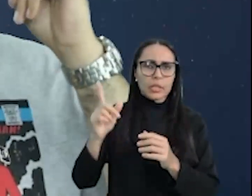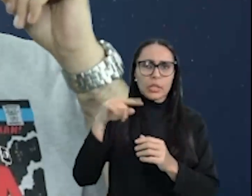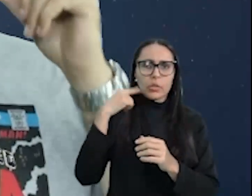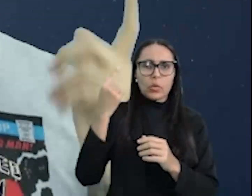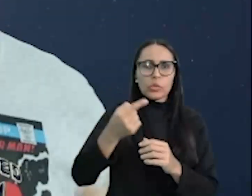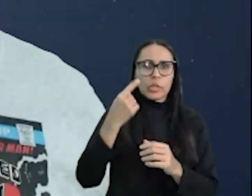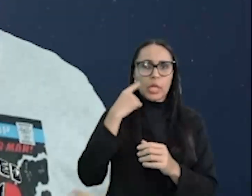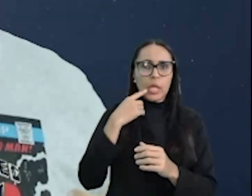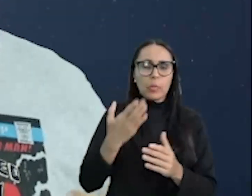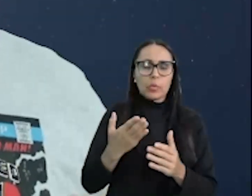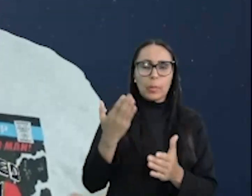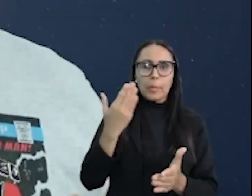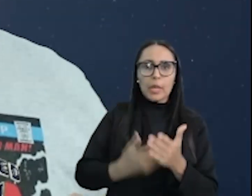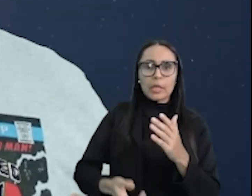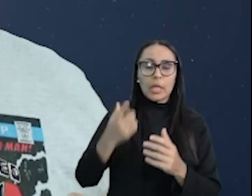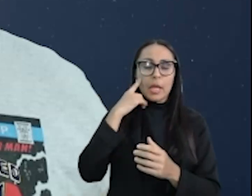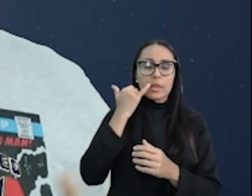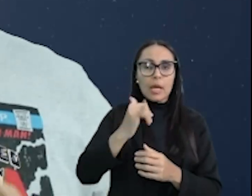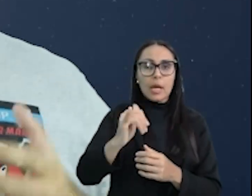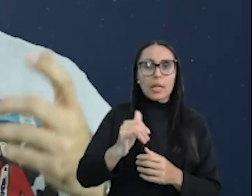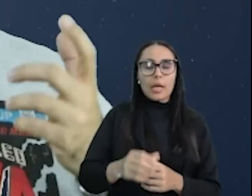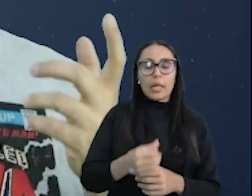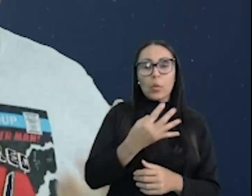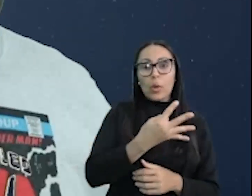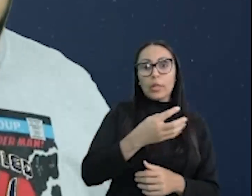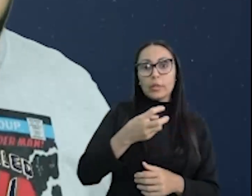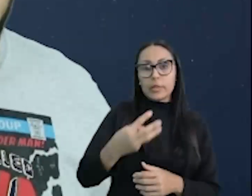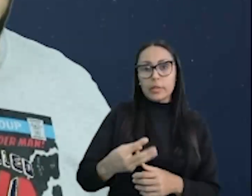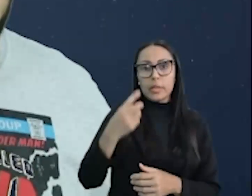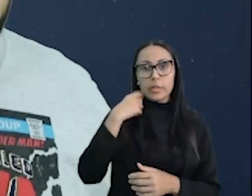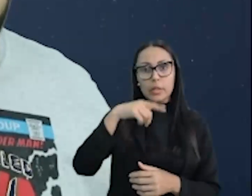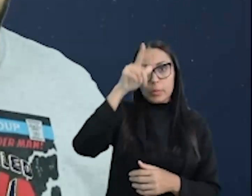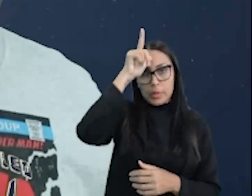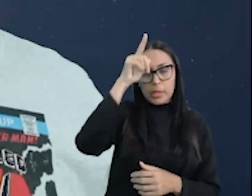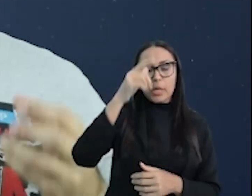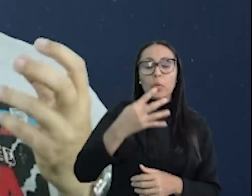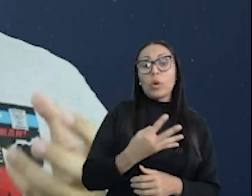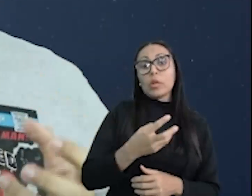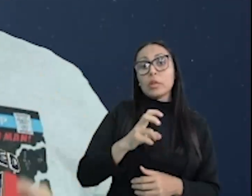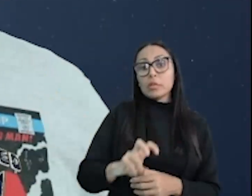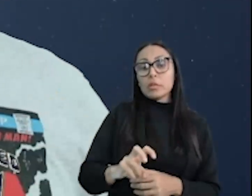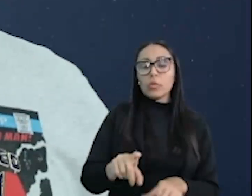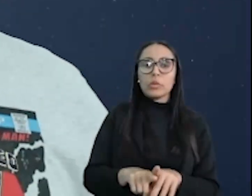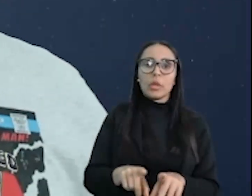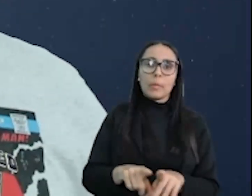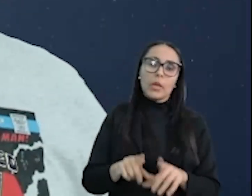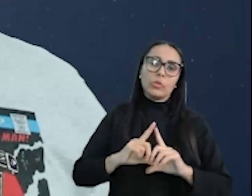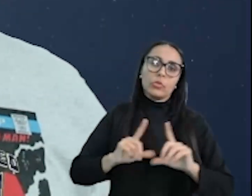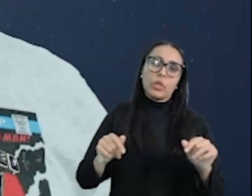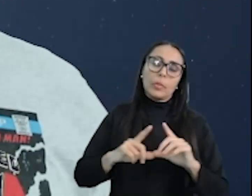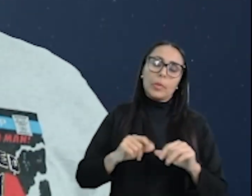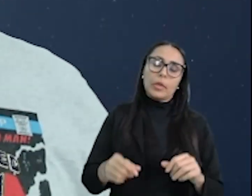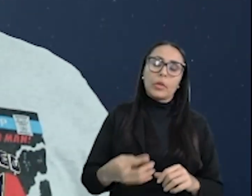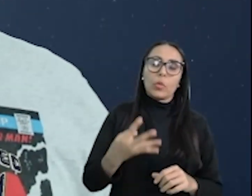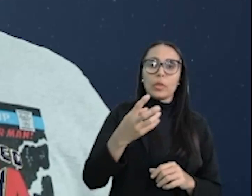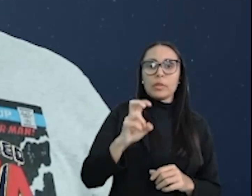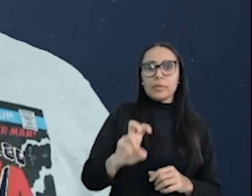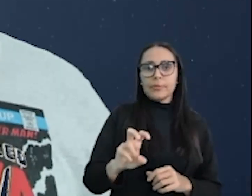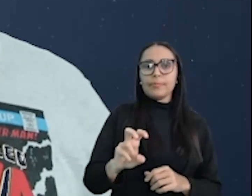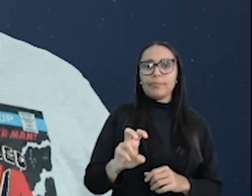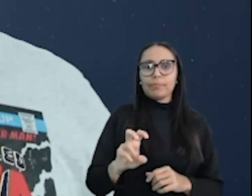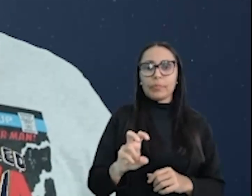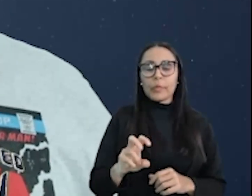derrota da Itália, em 1943, da Alemanha, em 1945, e também do Japão, em 1945.